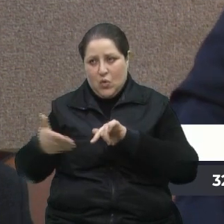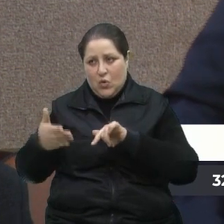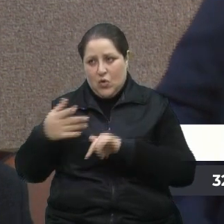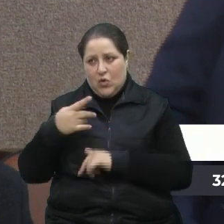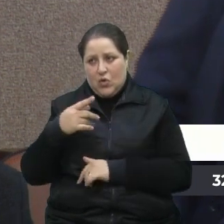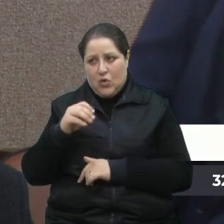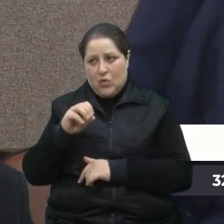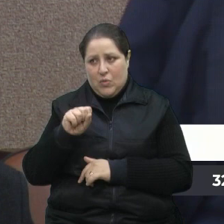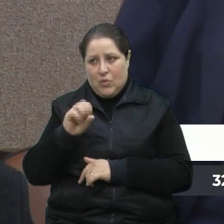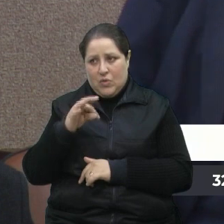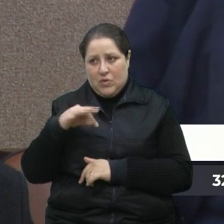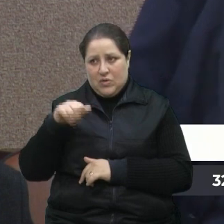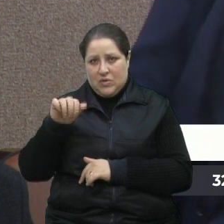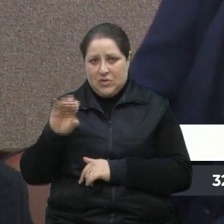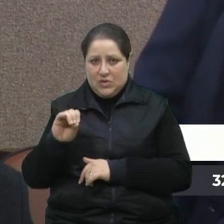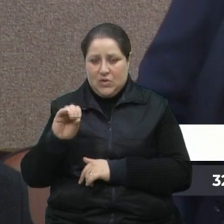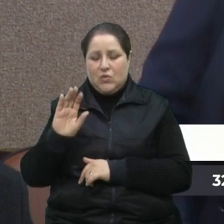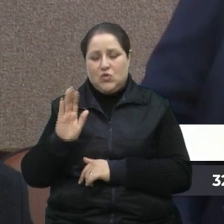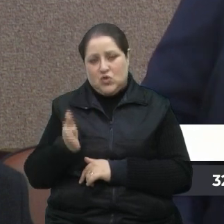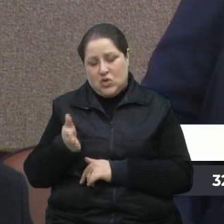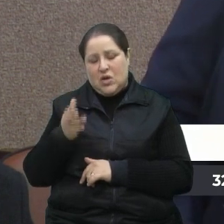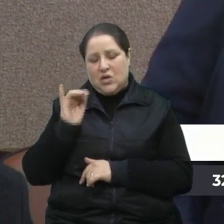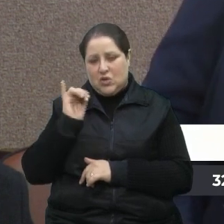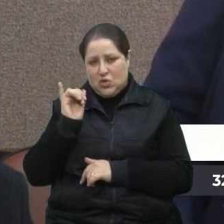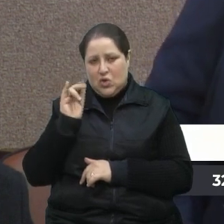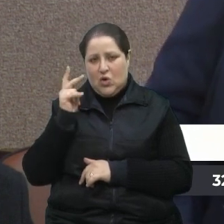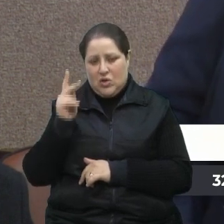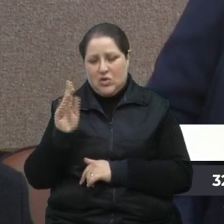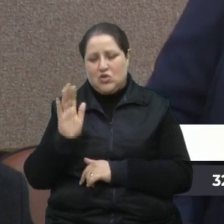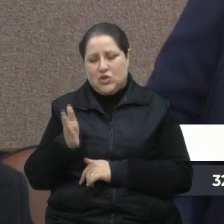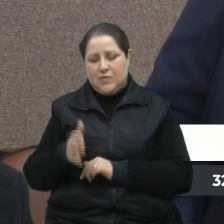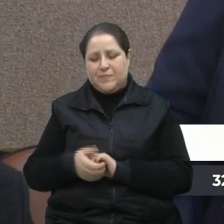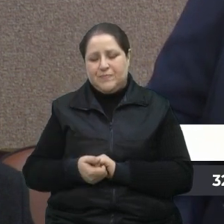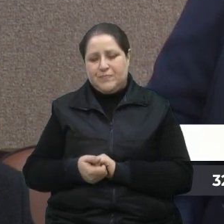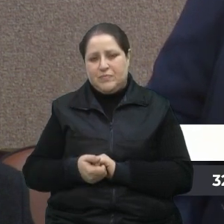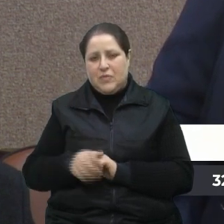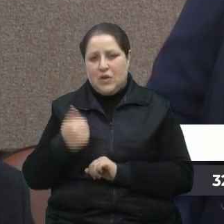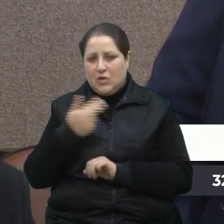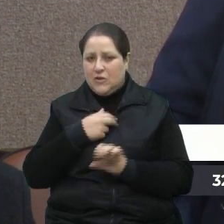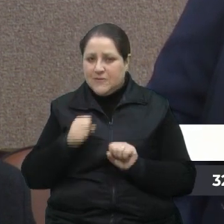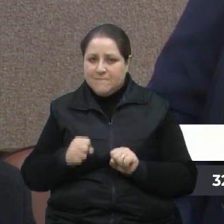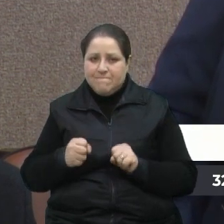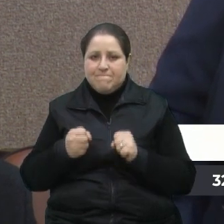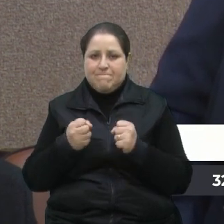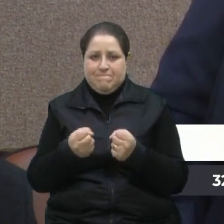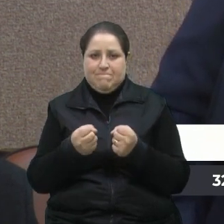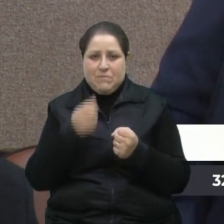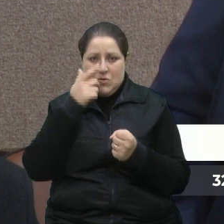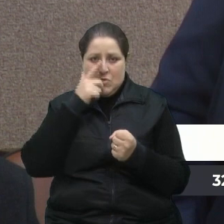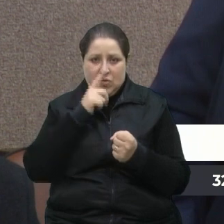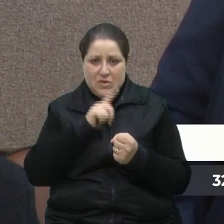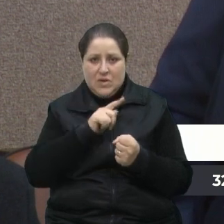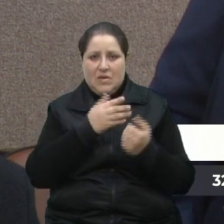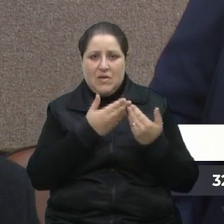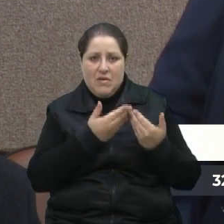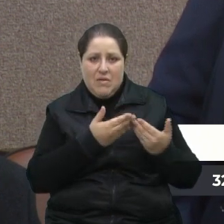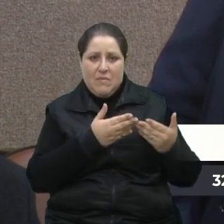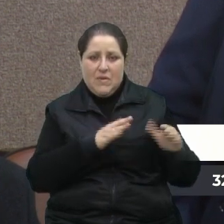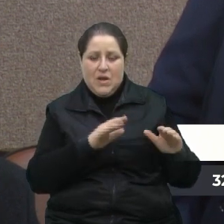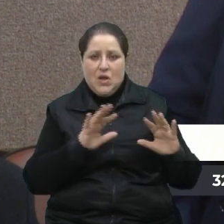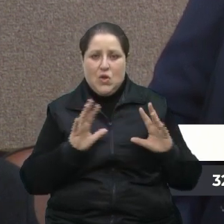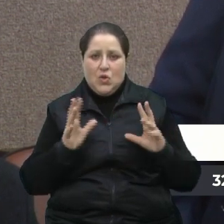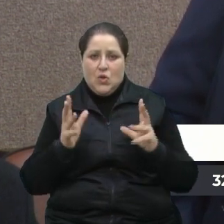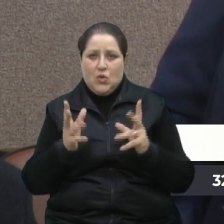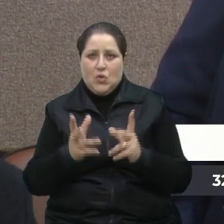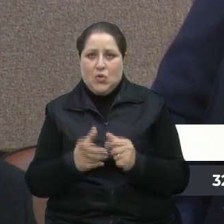já falei dessa história. Então, vamos fazer força para que saia todos os esforços apartidários, porque sem nota